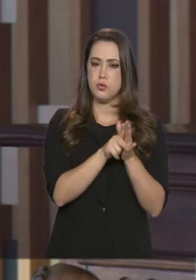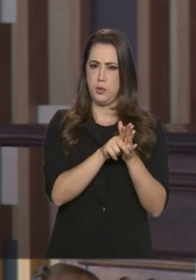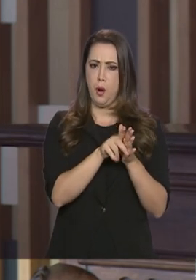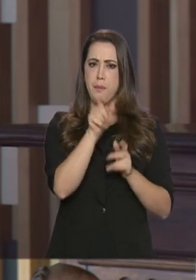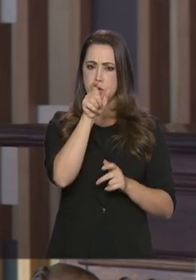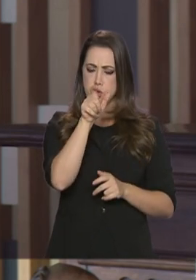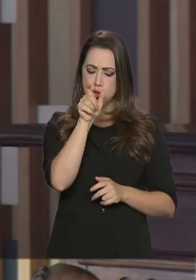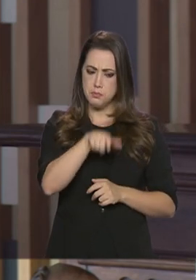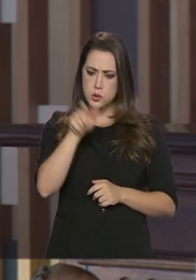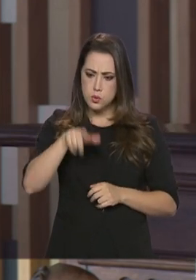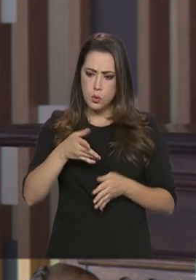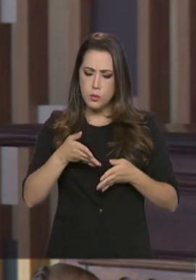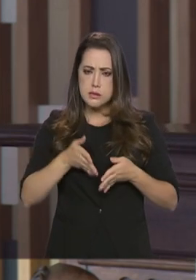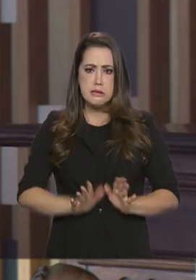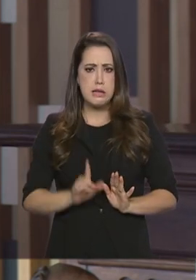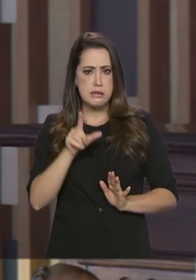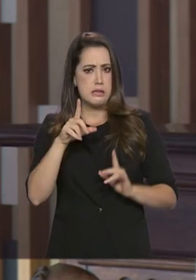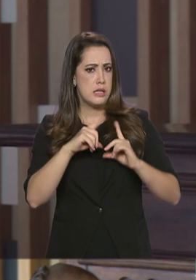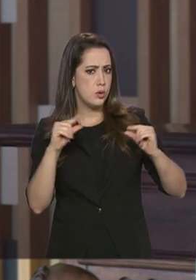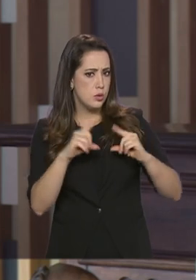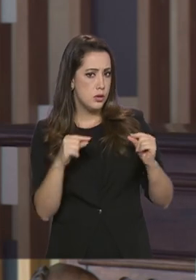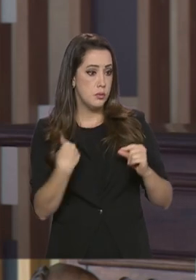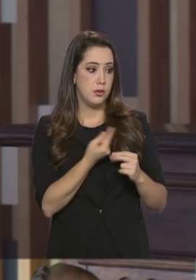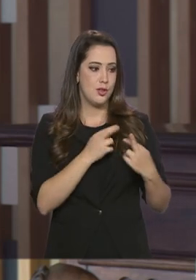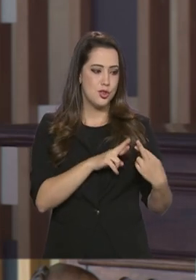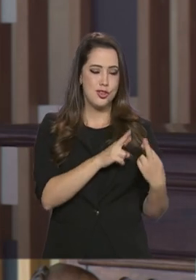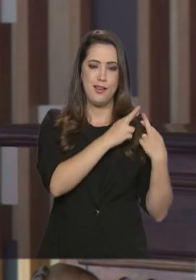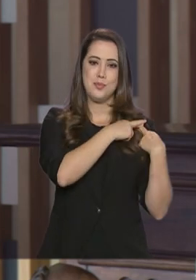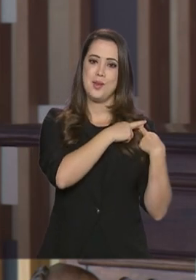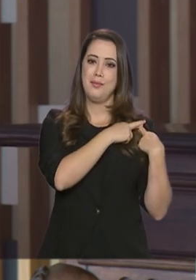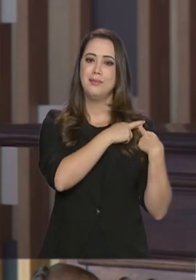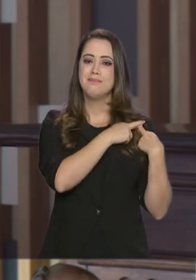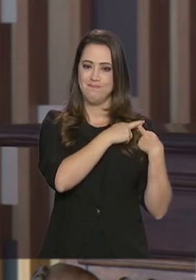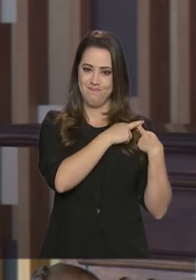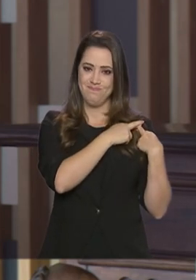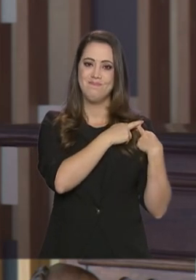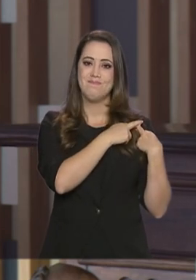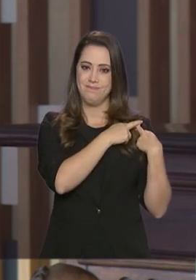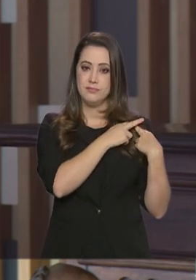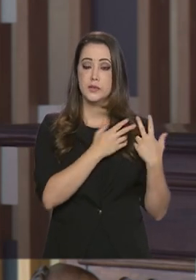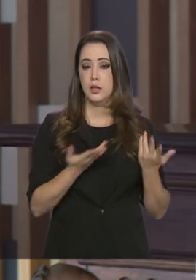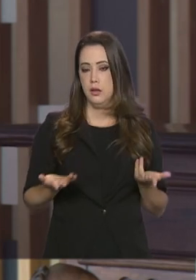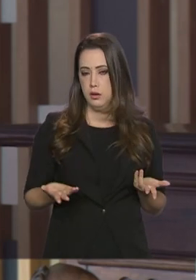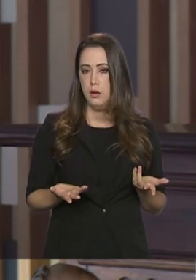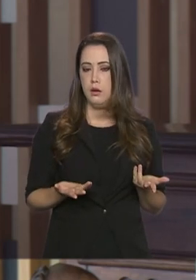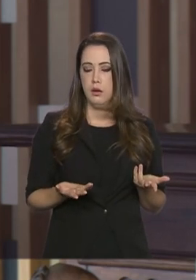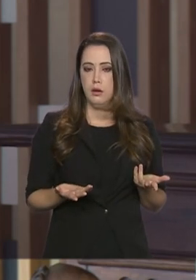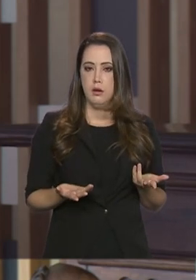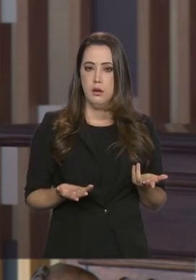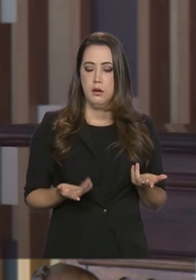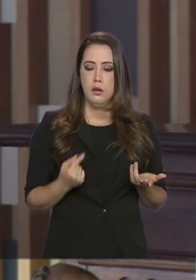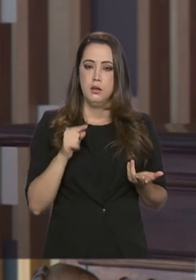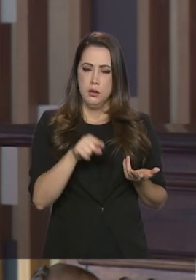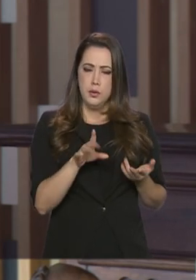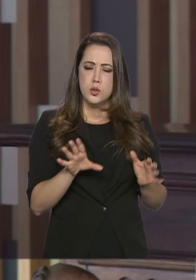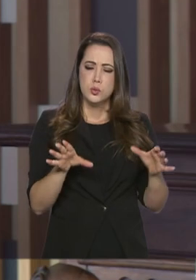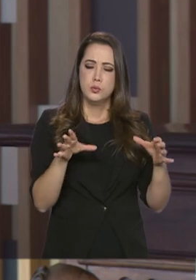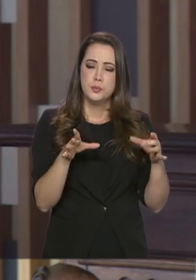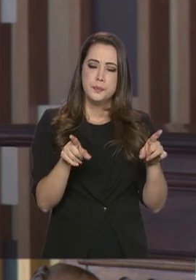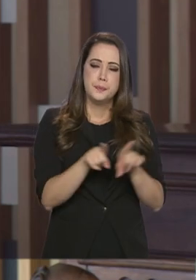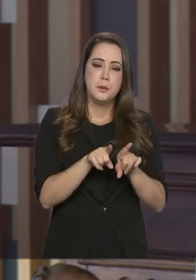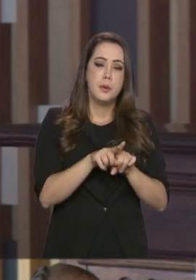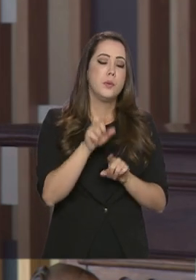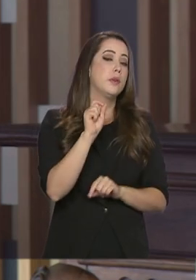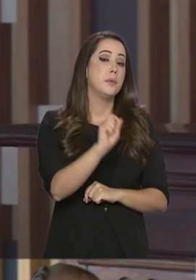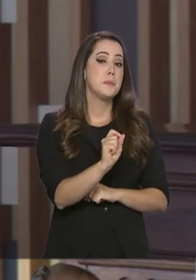tem, inclusive, uma responsabilidade, eu acho, nisso que nós precisamos assumir. Então, acho que isso faz parte também de